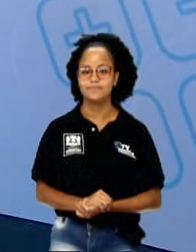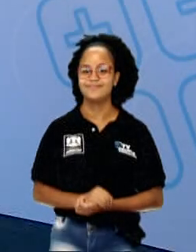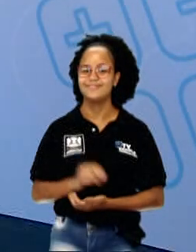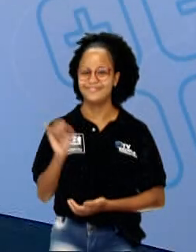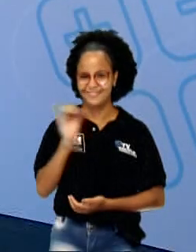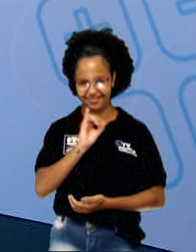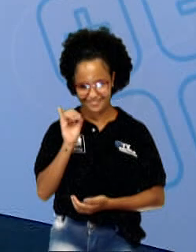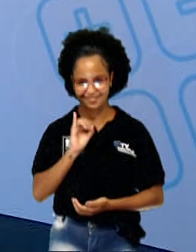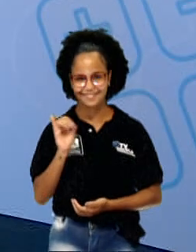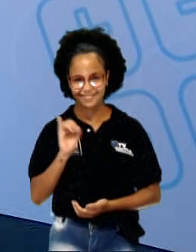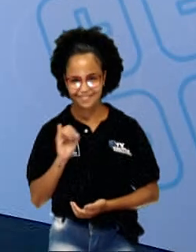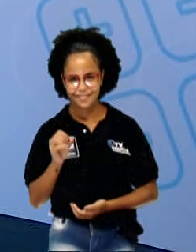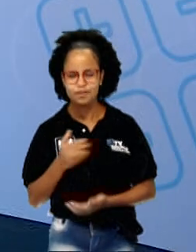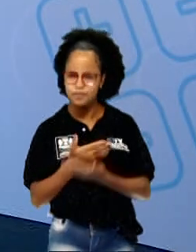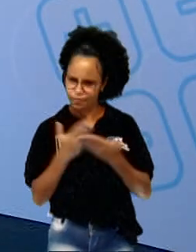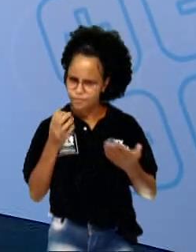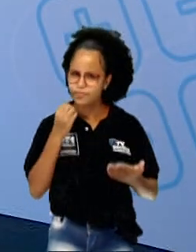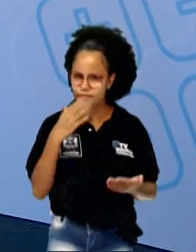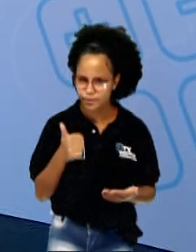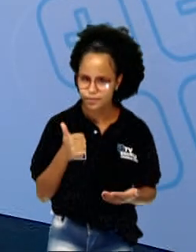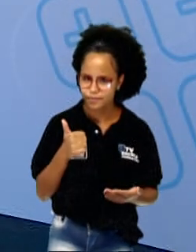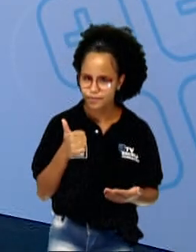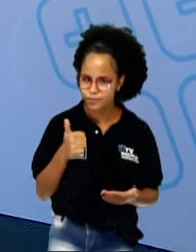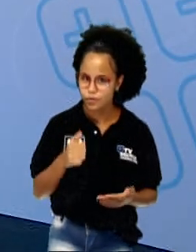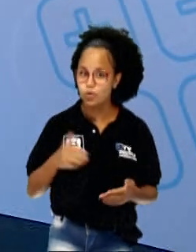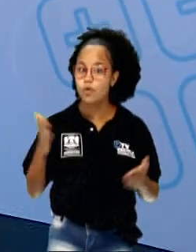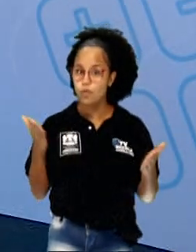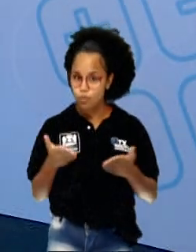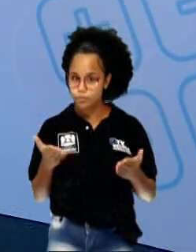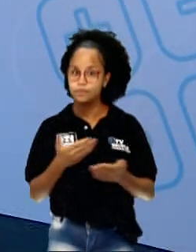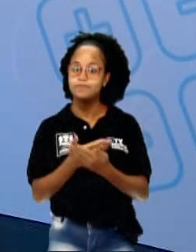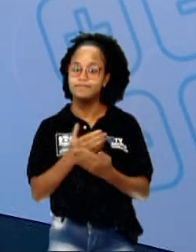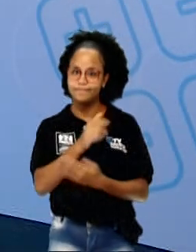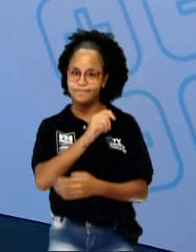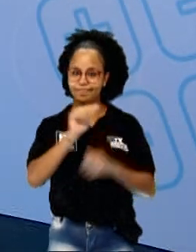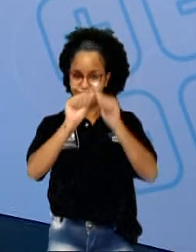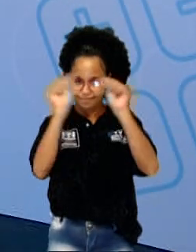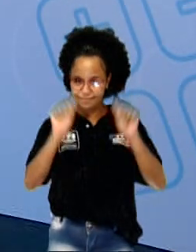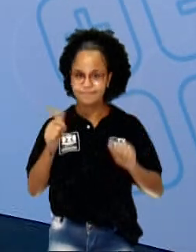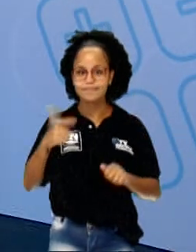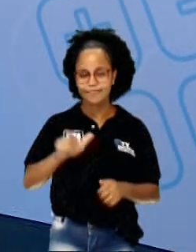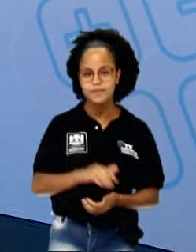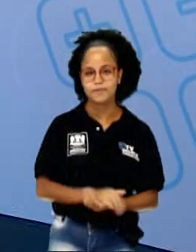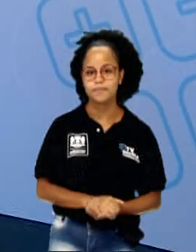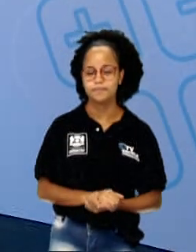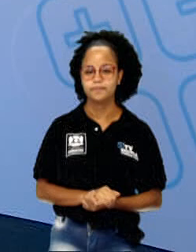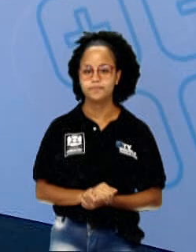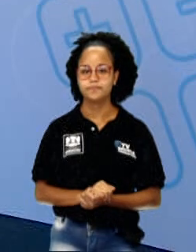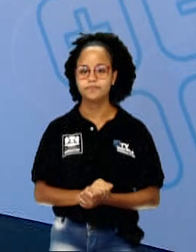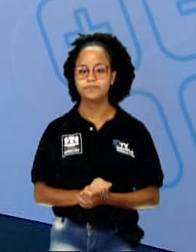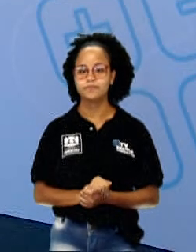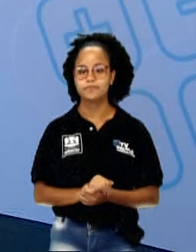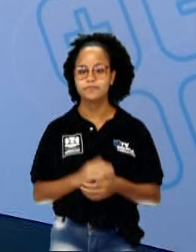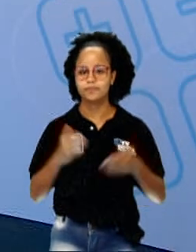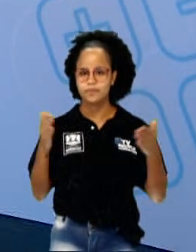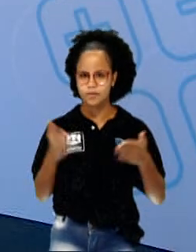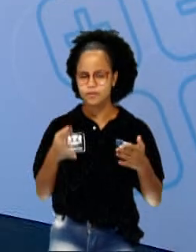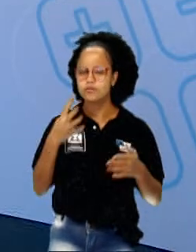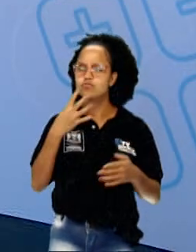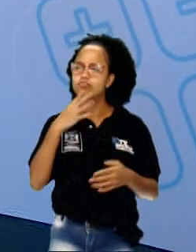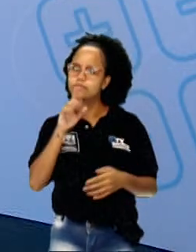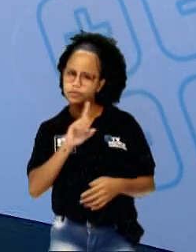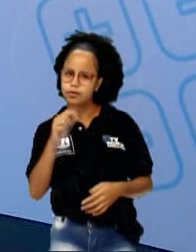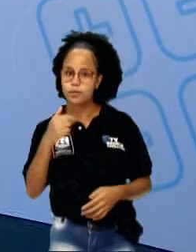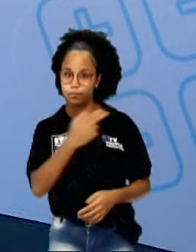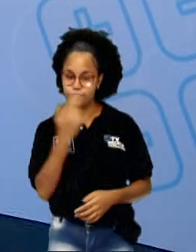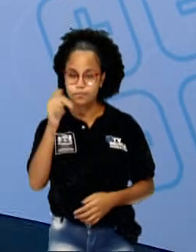Olá pessoal, como é que estão? Preparados para mais uma aula de arte? Vamos lá? Hoje, para quem não me conhece,